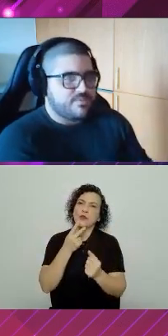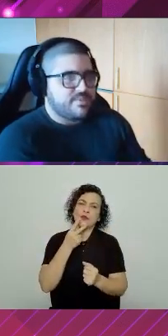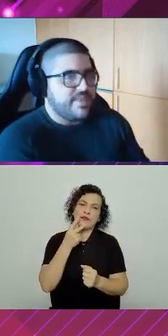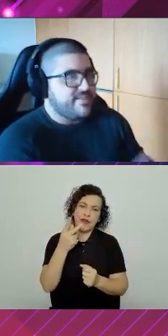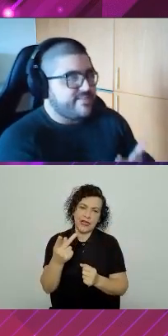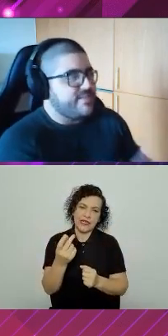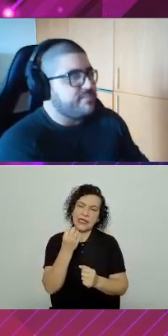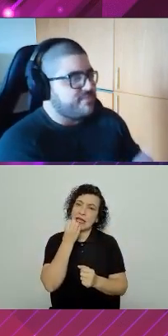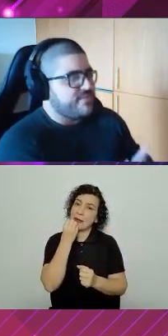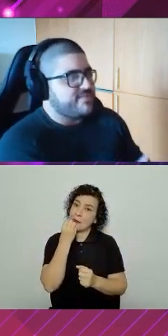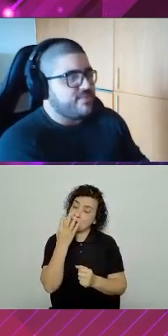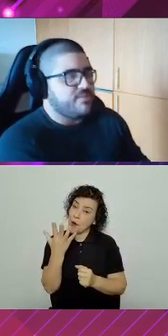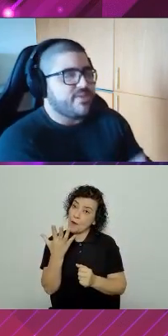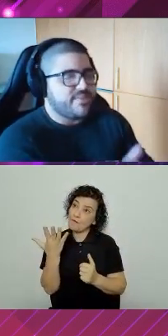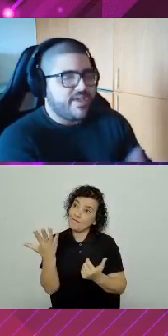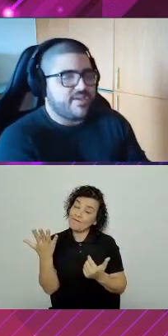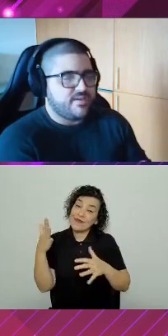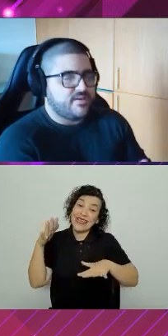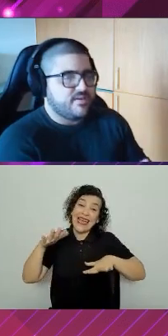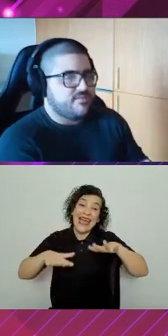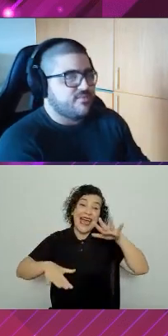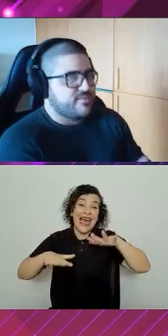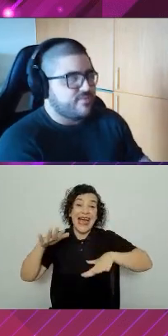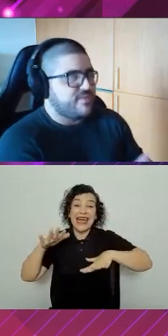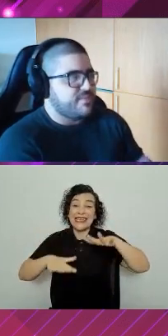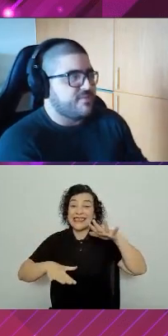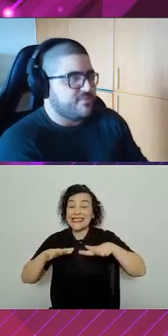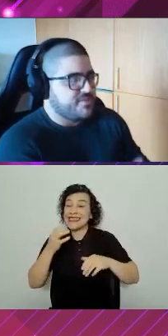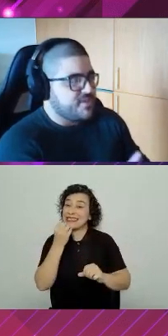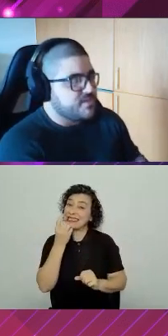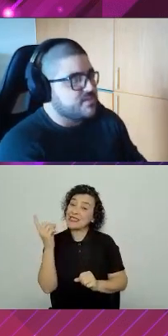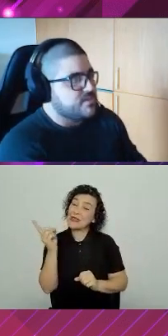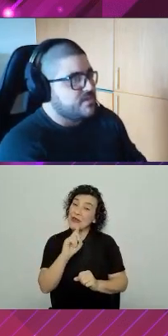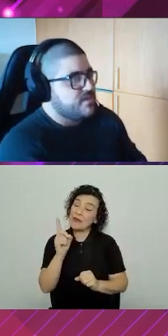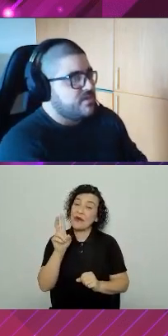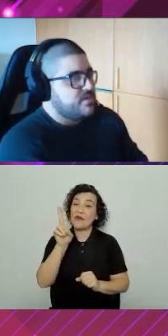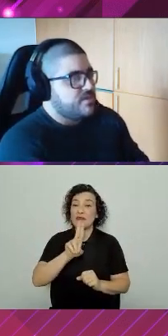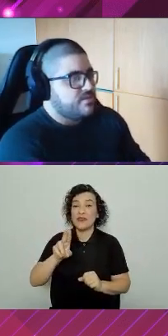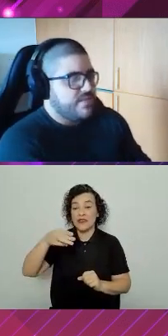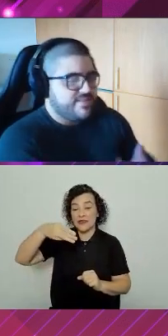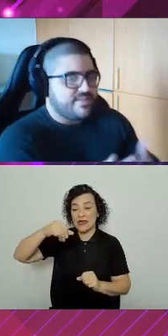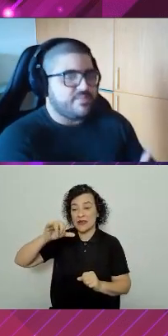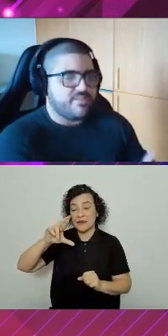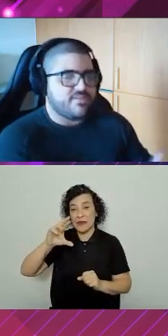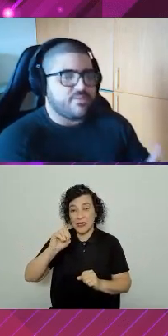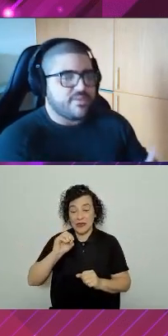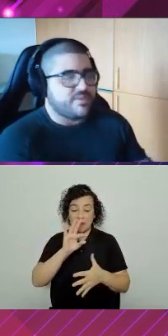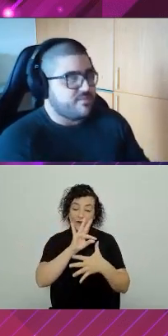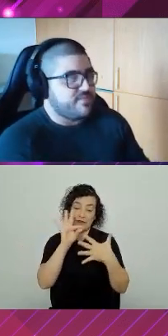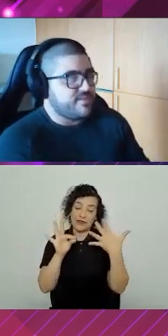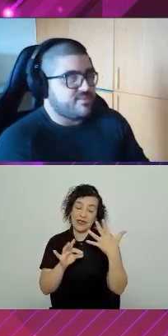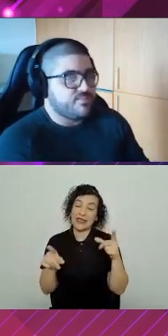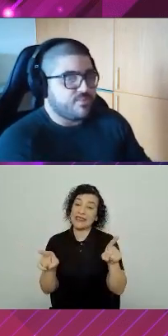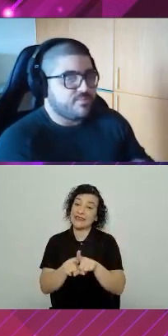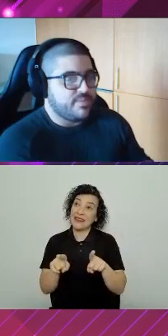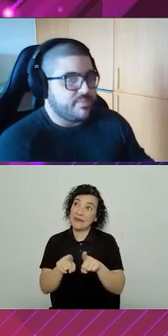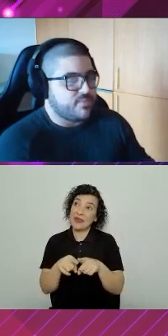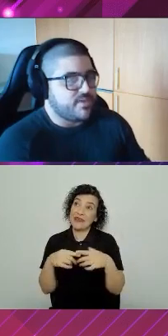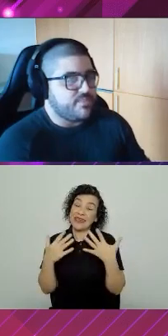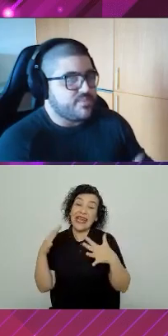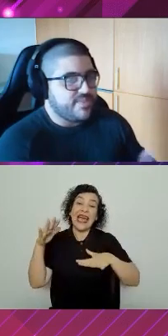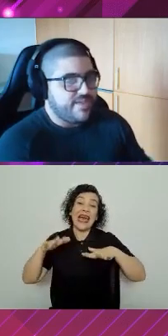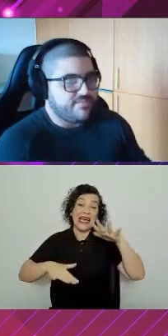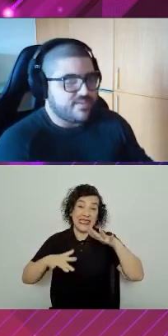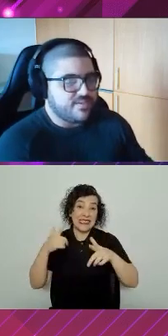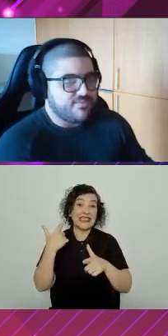bom, nem sempre vai ser uma boa ideia você usar micro front-end. Nem sempre vai ser uma boa ideia. Talvez você vai trazer um problema